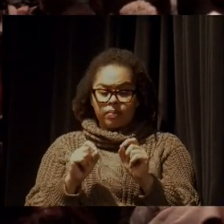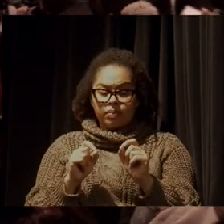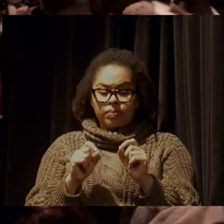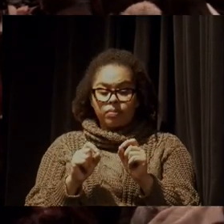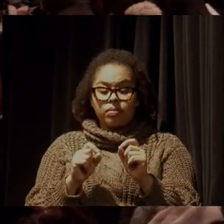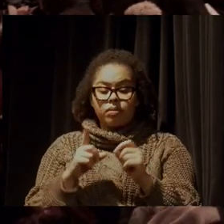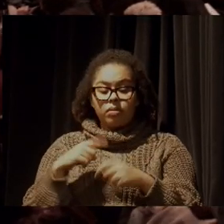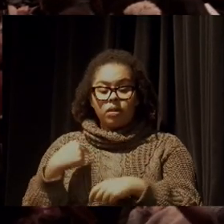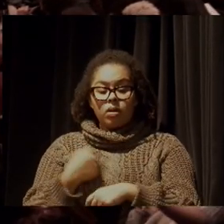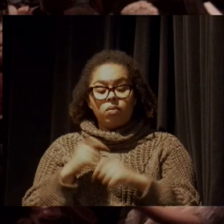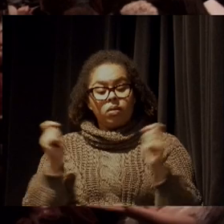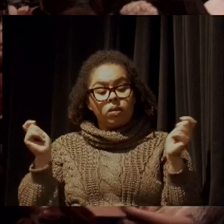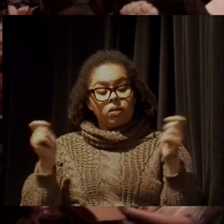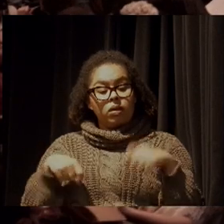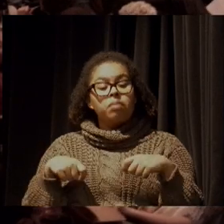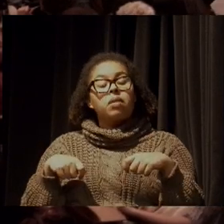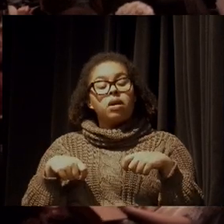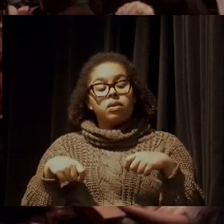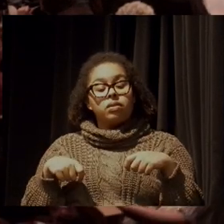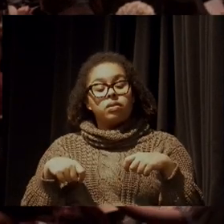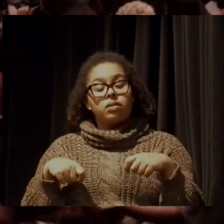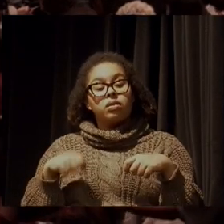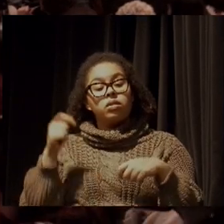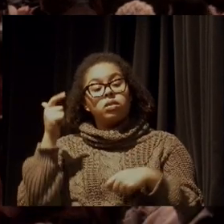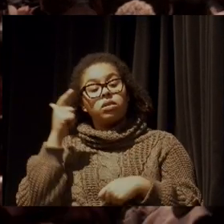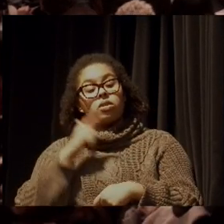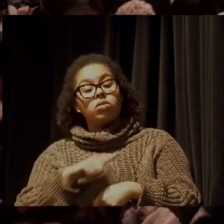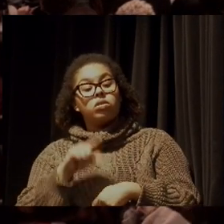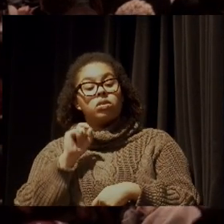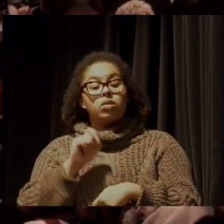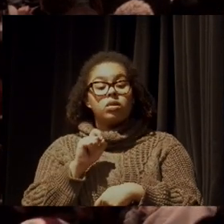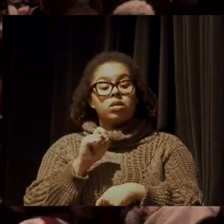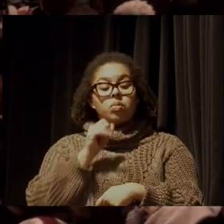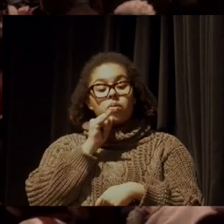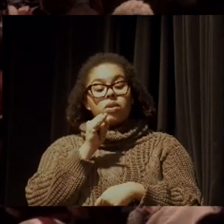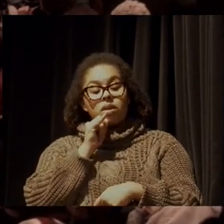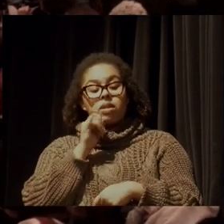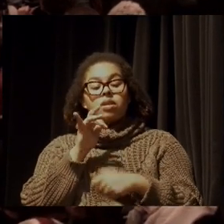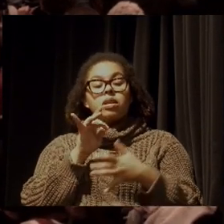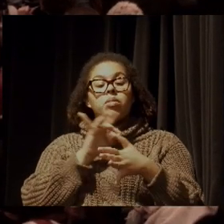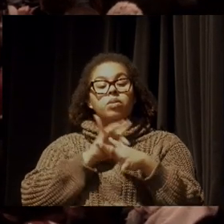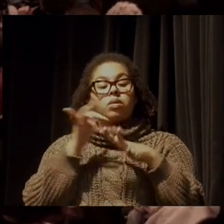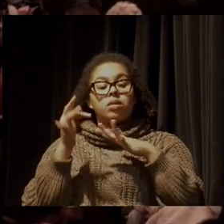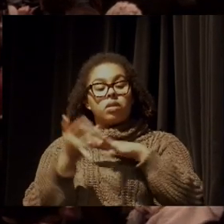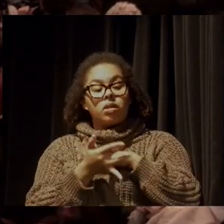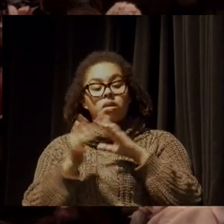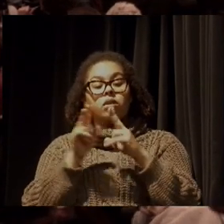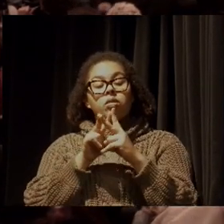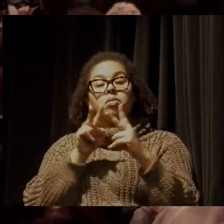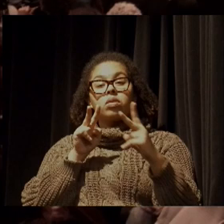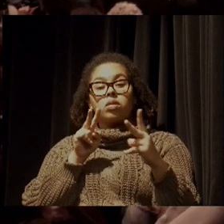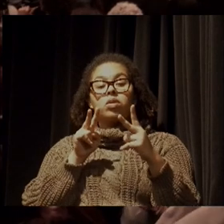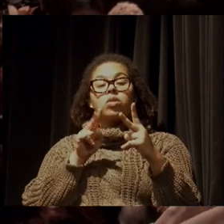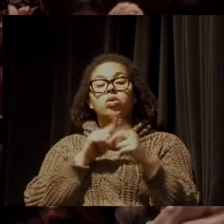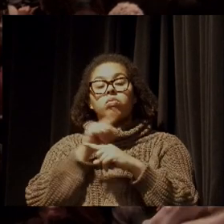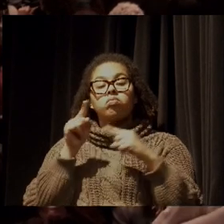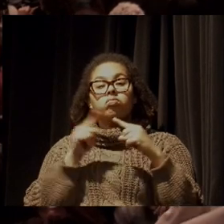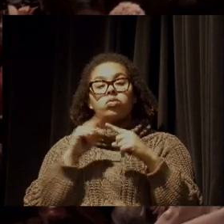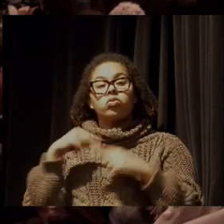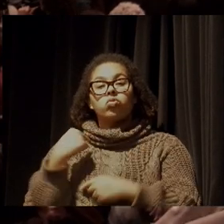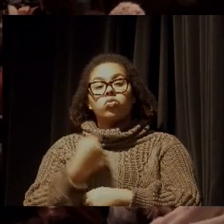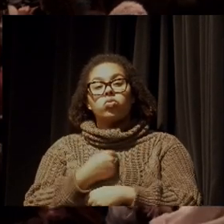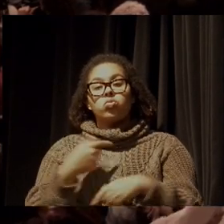teríamos capacidade de usar a mídia digital em favor das nossas causas. E o que está